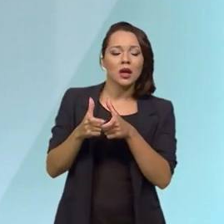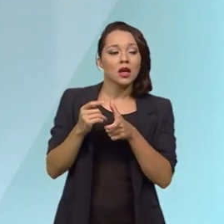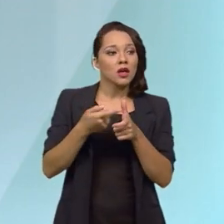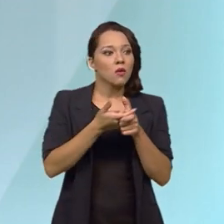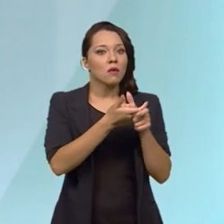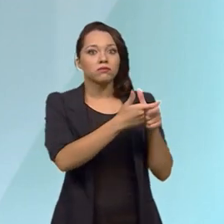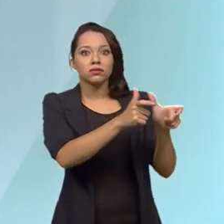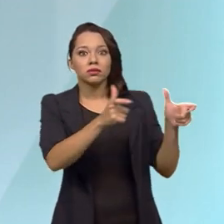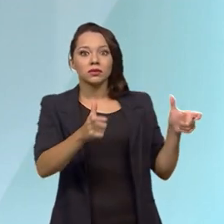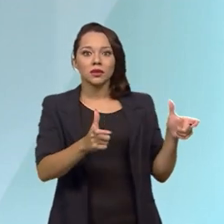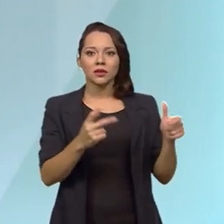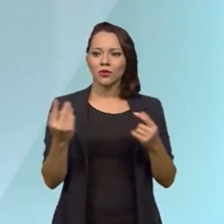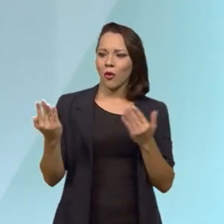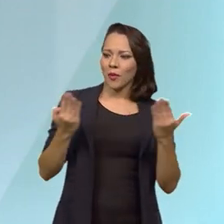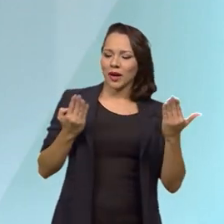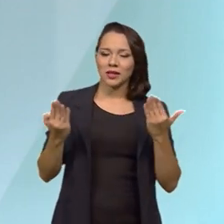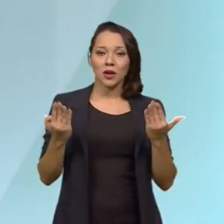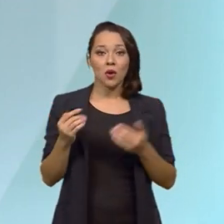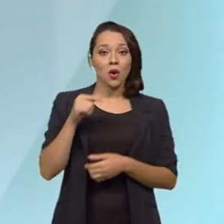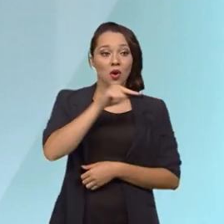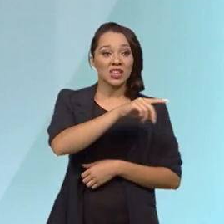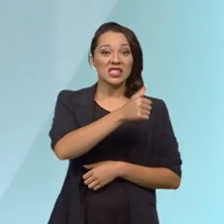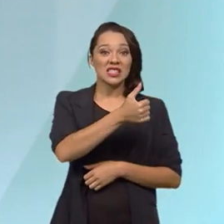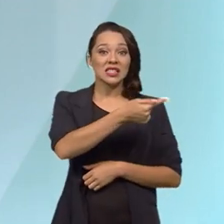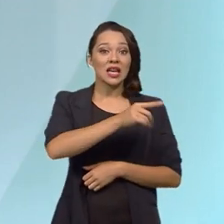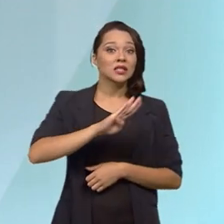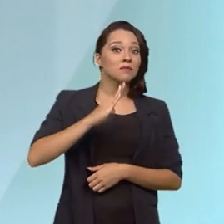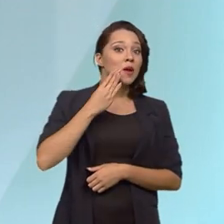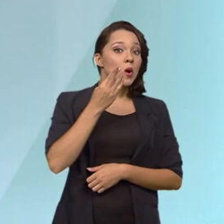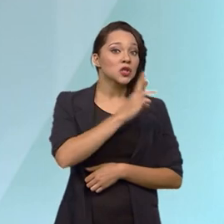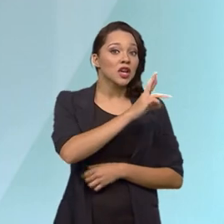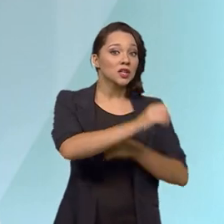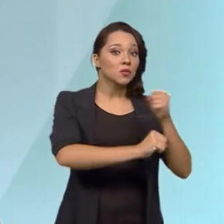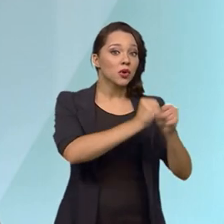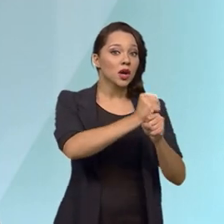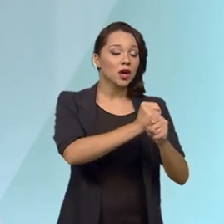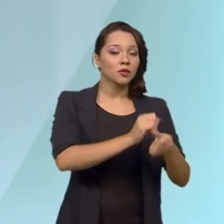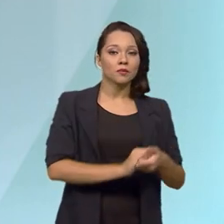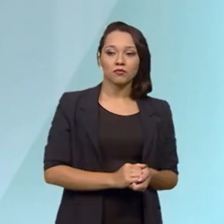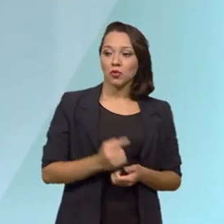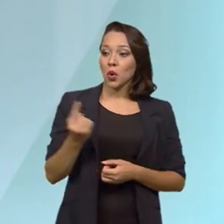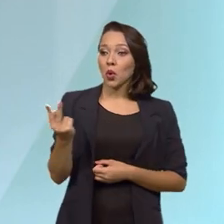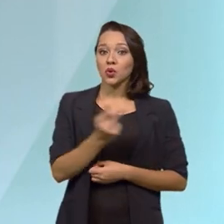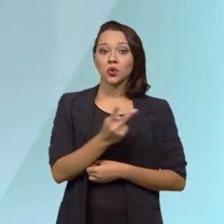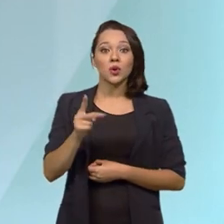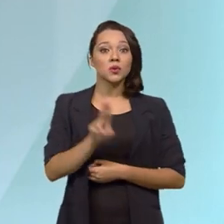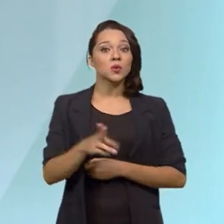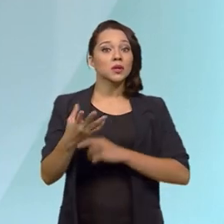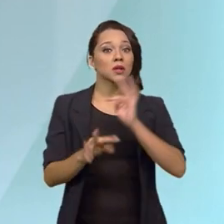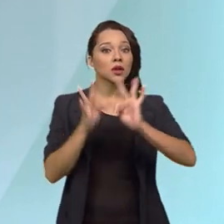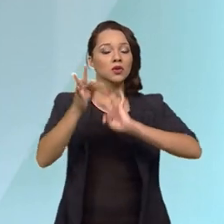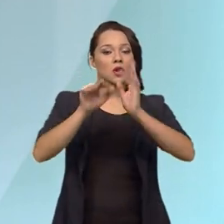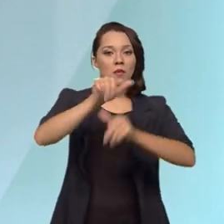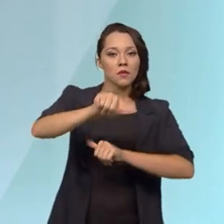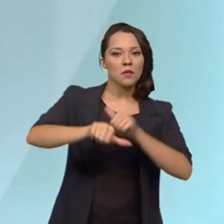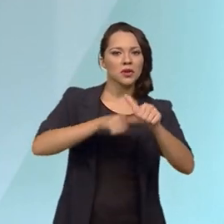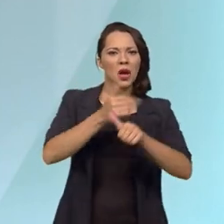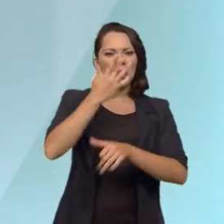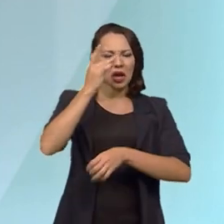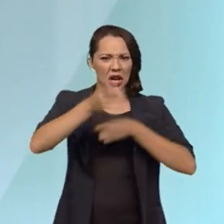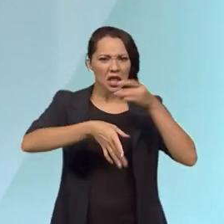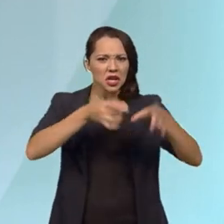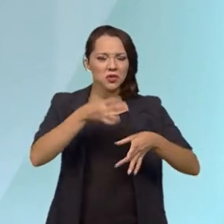cooperativa. Uma cooperativa que fatura 17 bilhões de reais por ano, os dois usando tecnologias para transformar aquilo que era